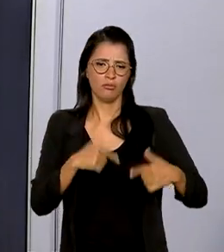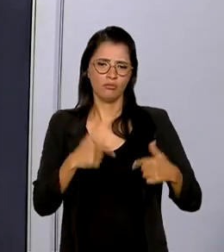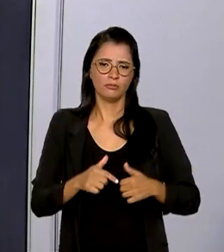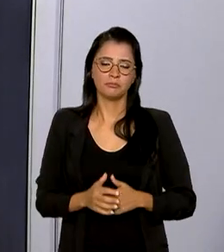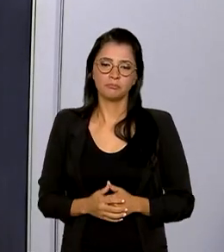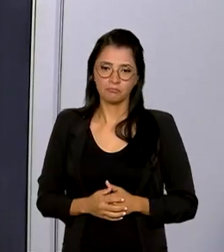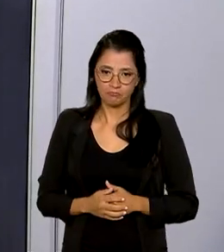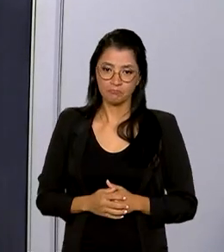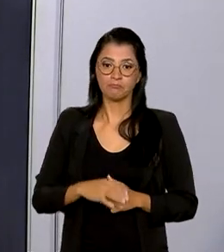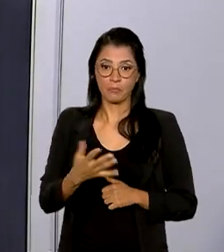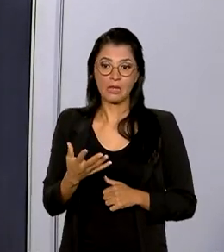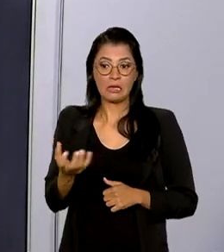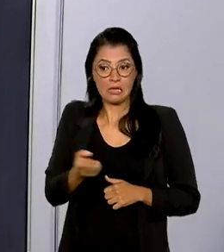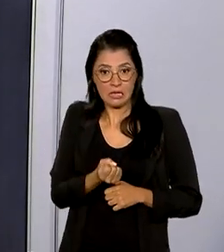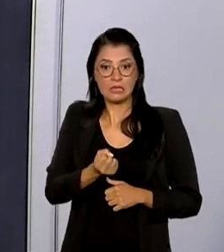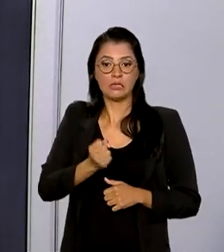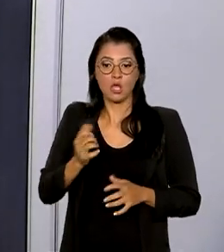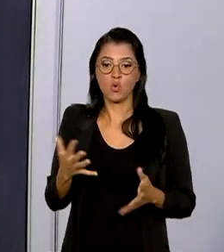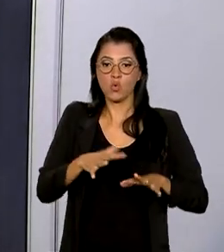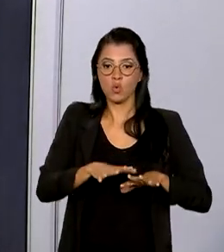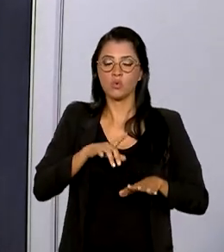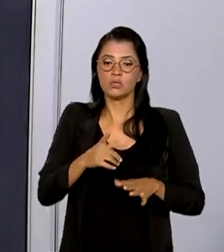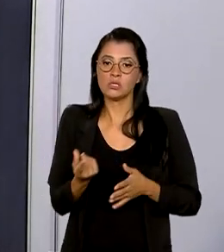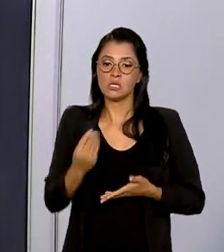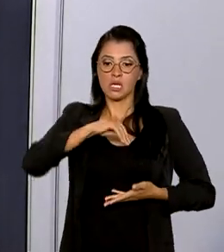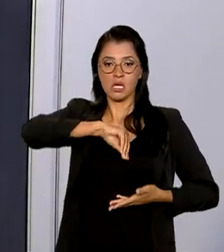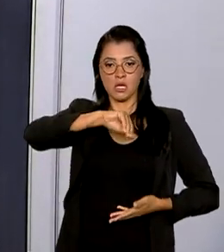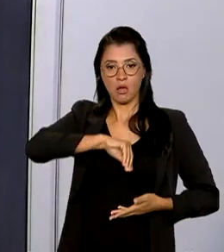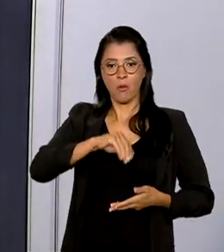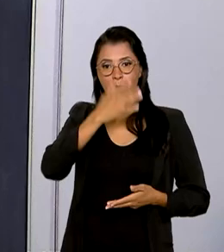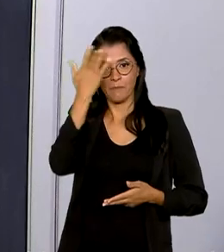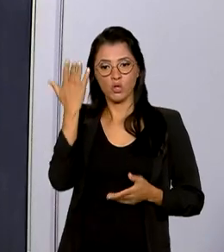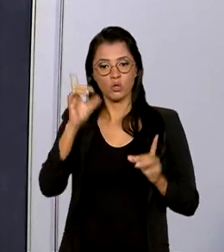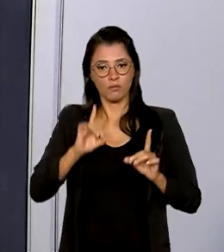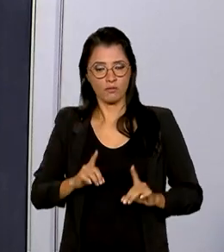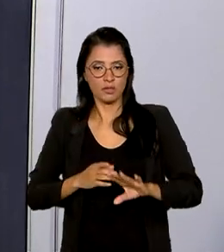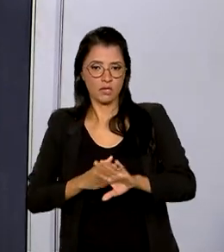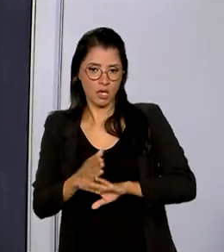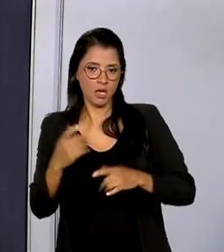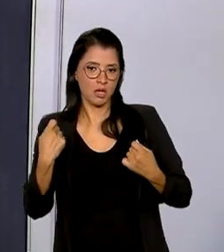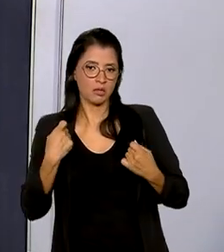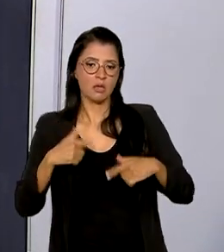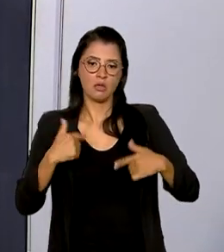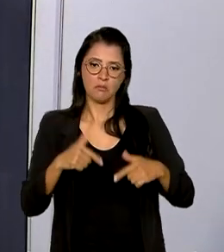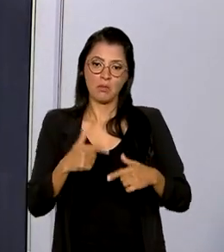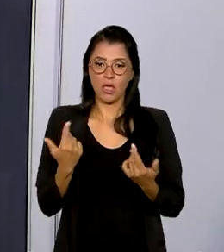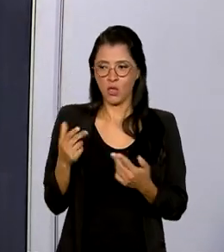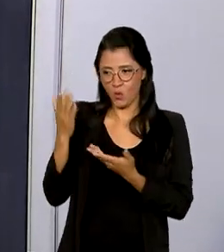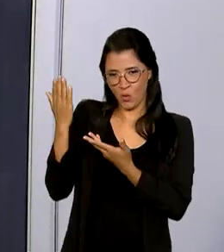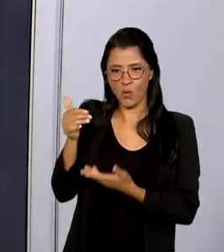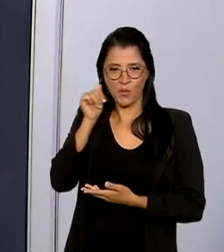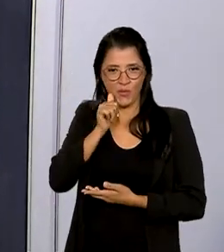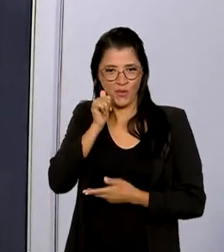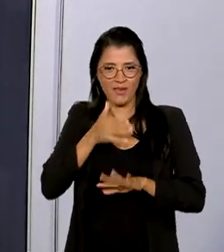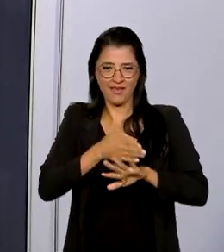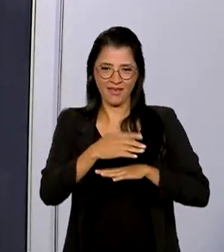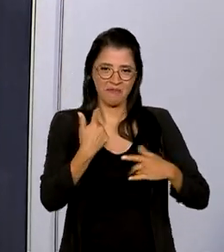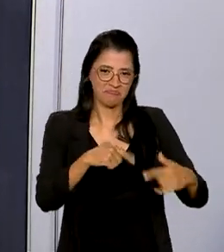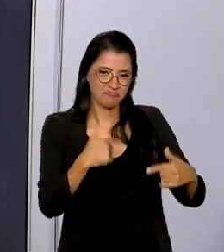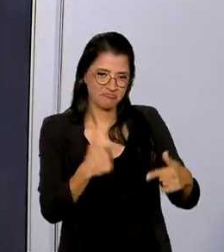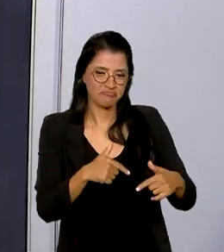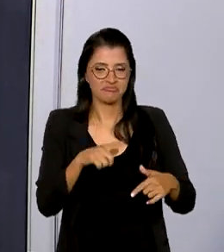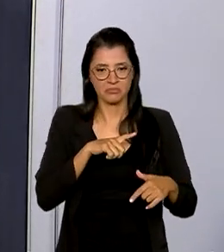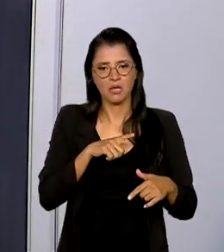O auxílio inclusão foi criado para apoiar a entrada de pessoas com deficiência física, assim como Annalise, no mercado de